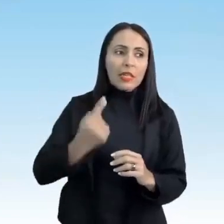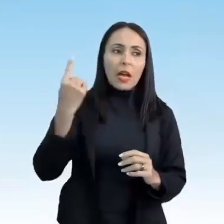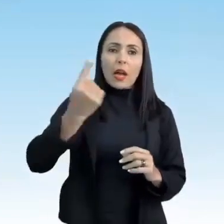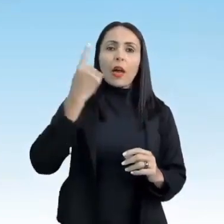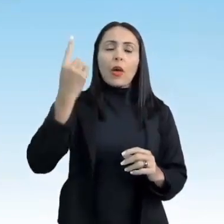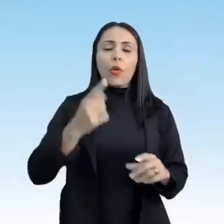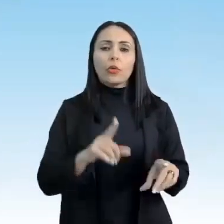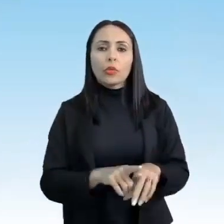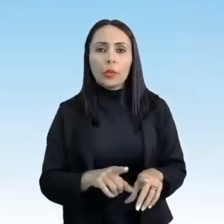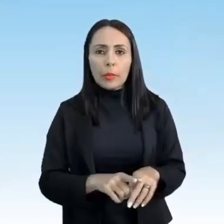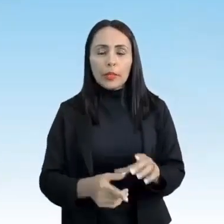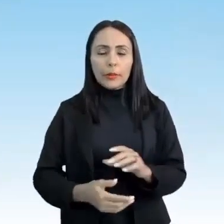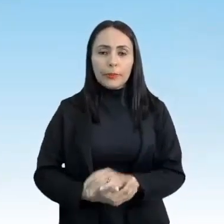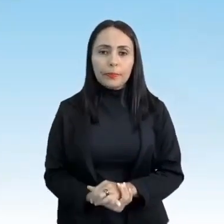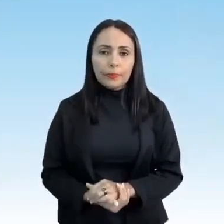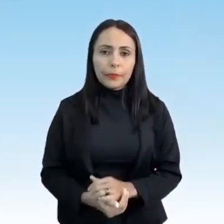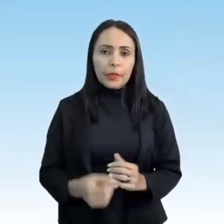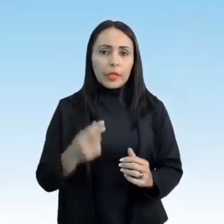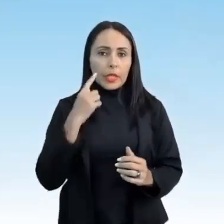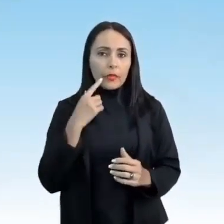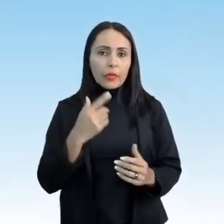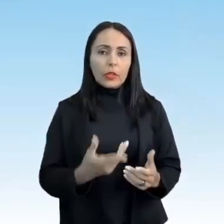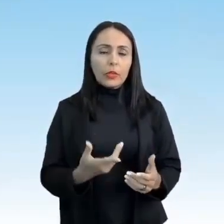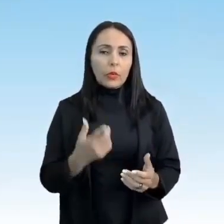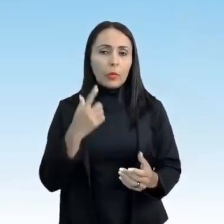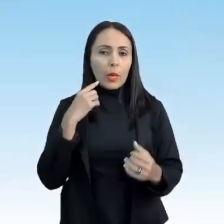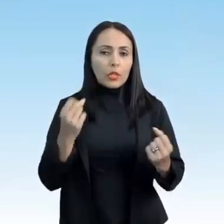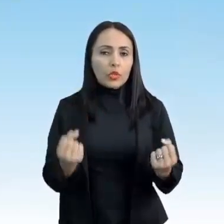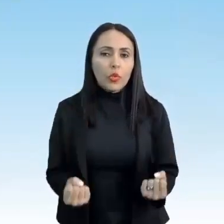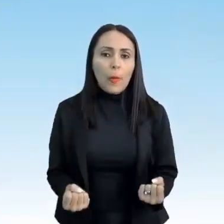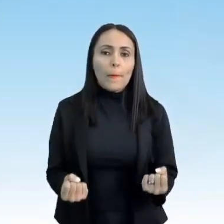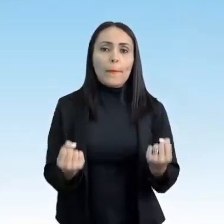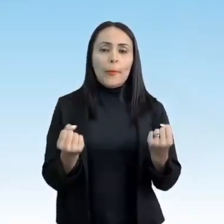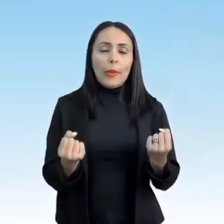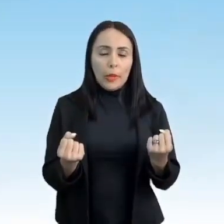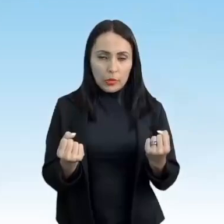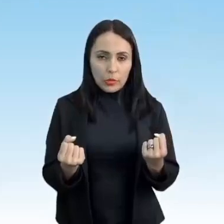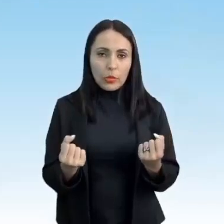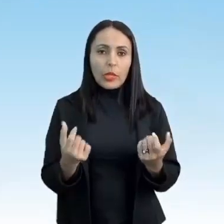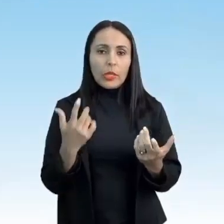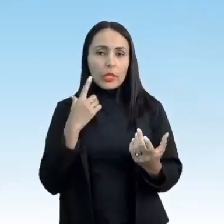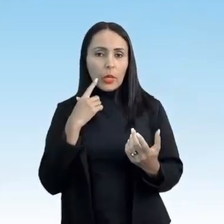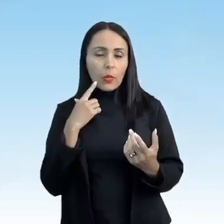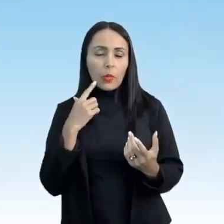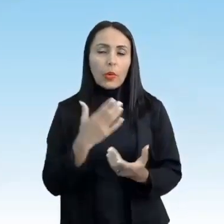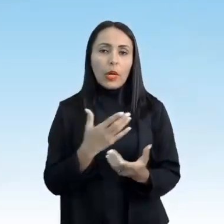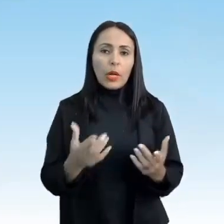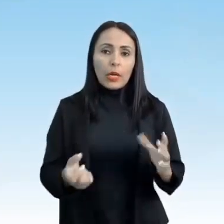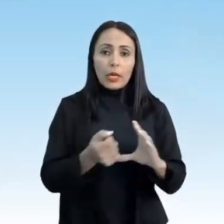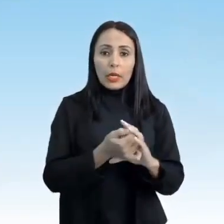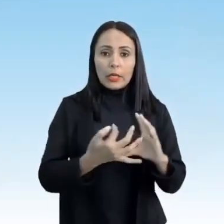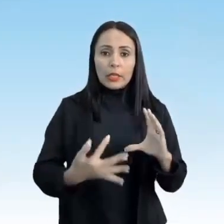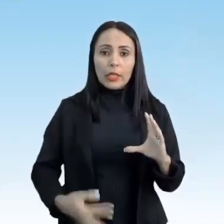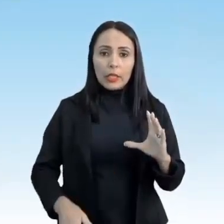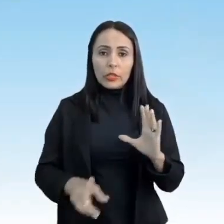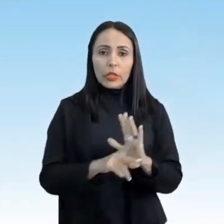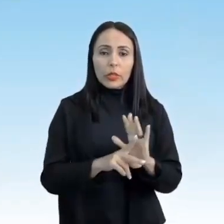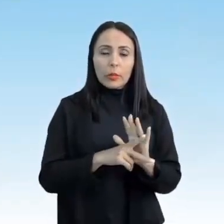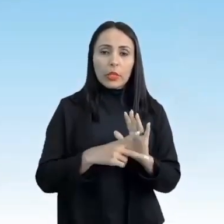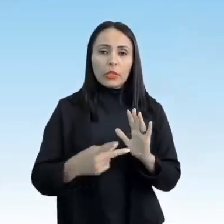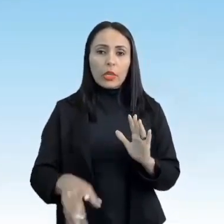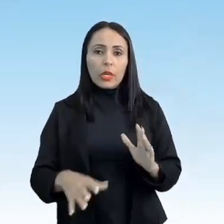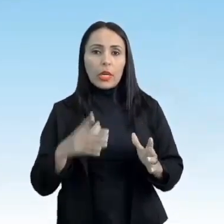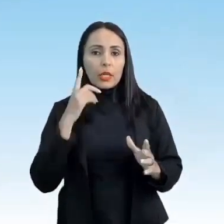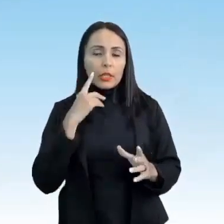metros e em centímetros. Quem levantou mais peso, em quantidade de quilos. Uma das características mais destacadas